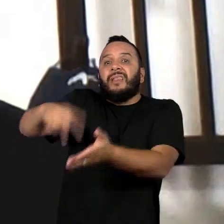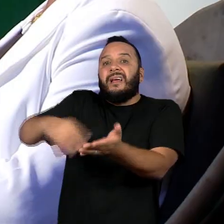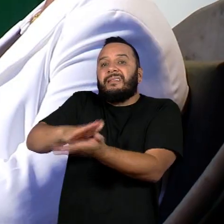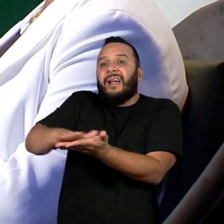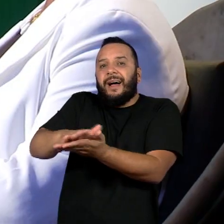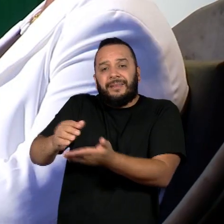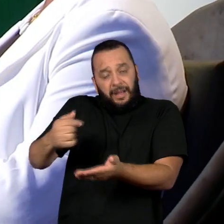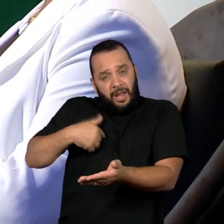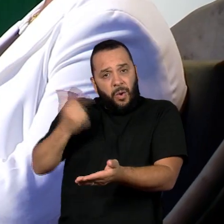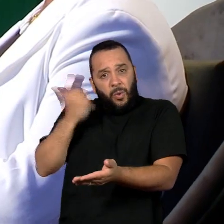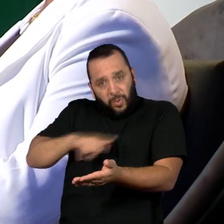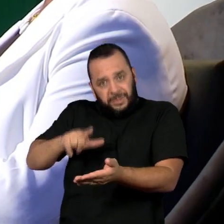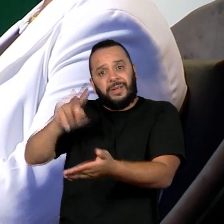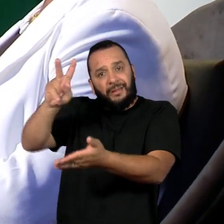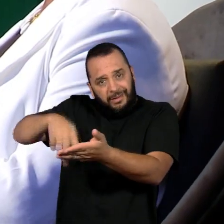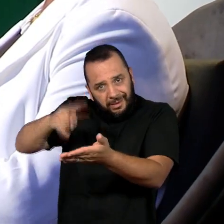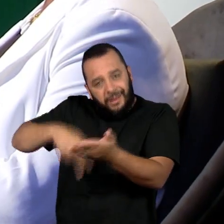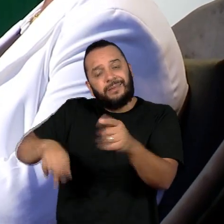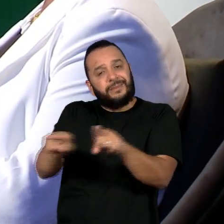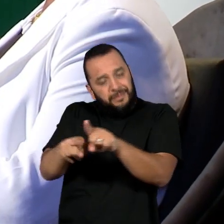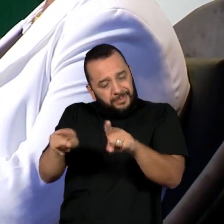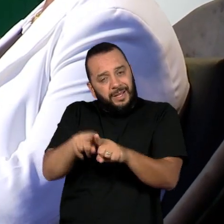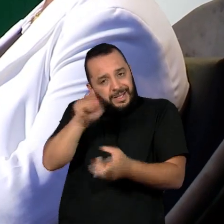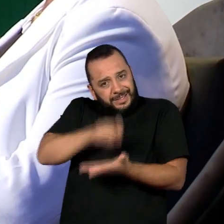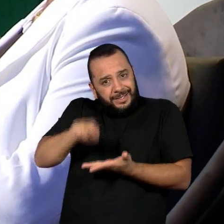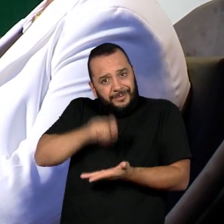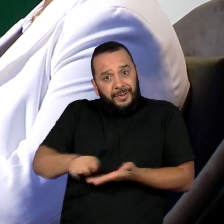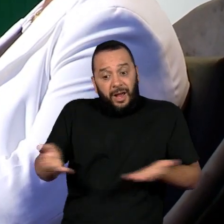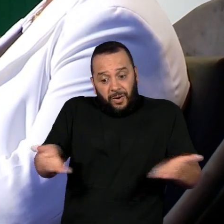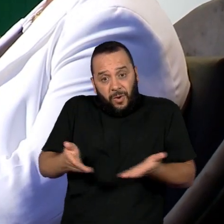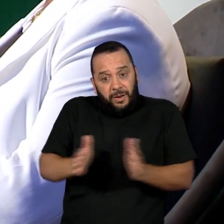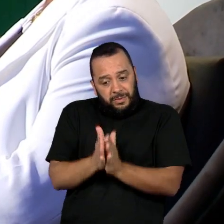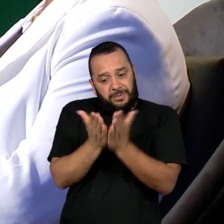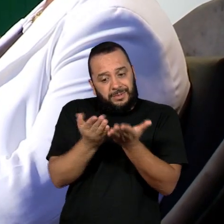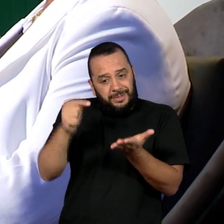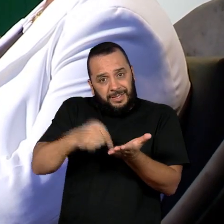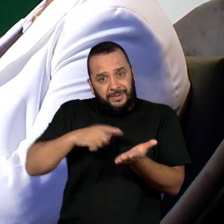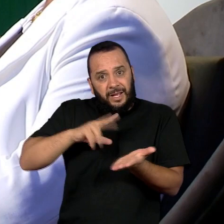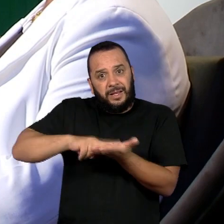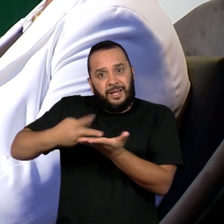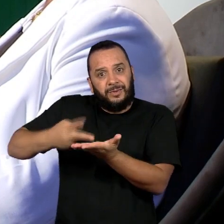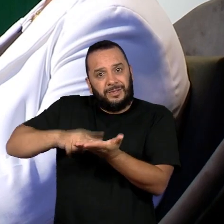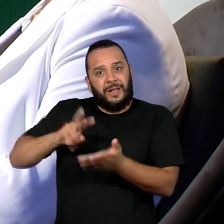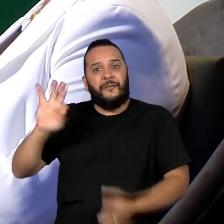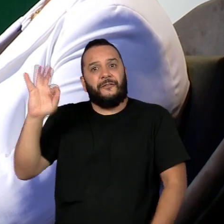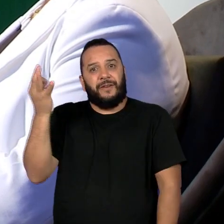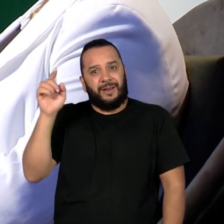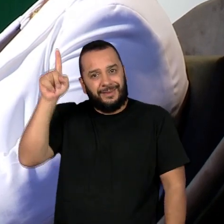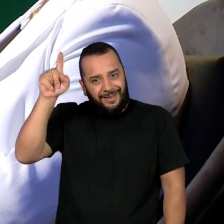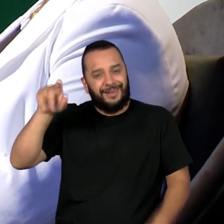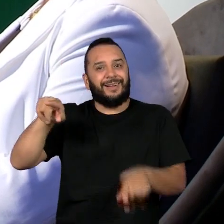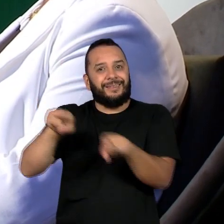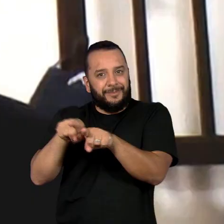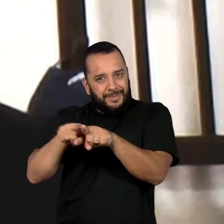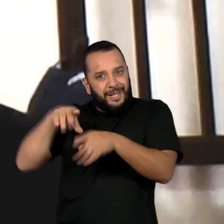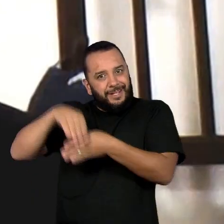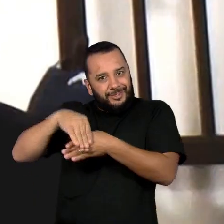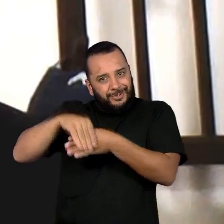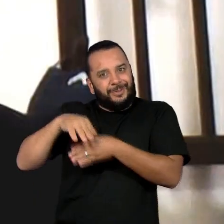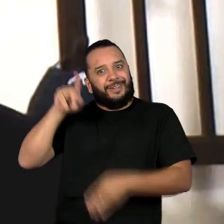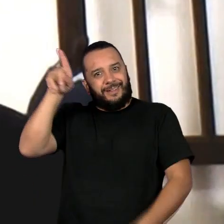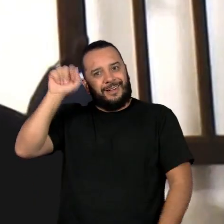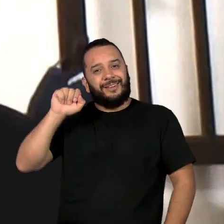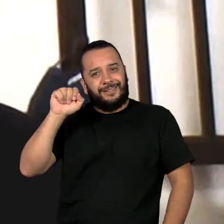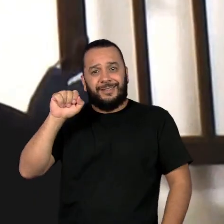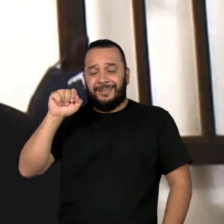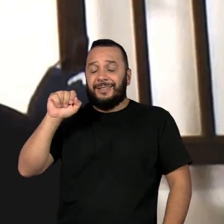também está sendo traduzido para uma editora na França. A leitura é uma extensão para que